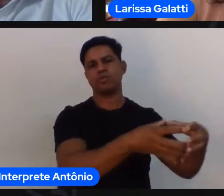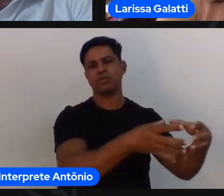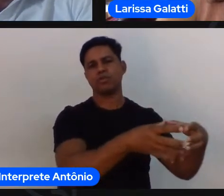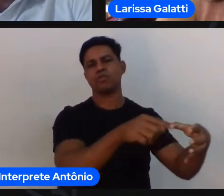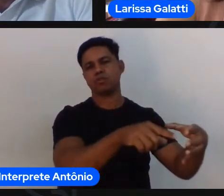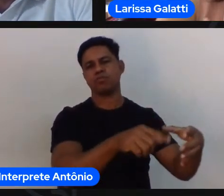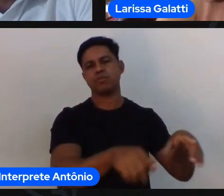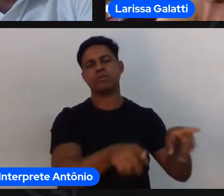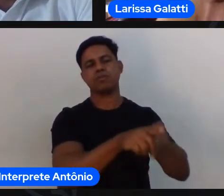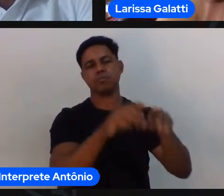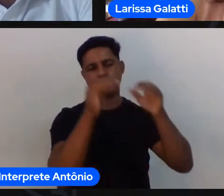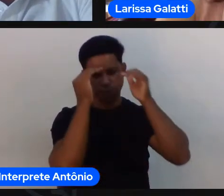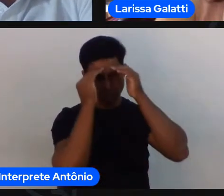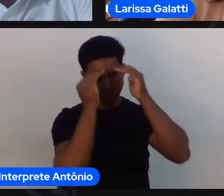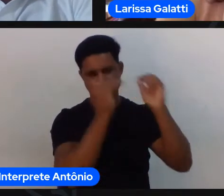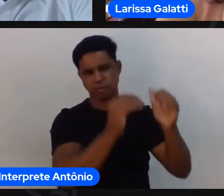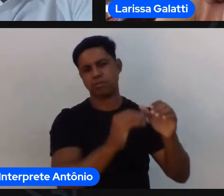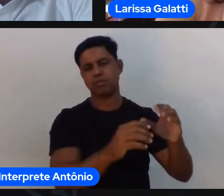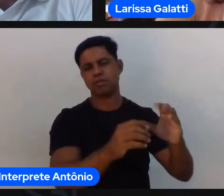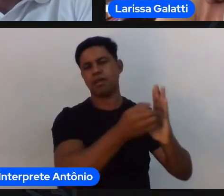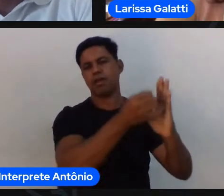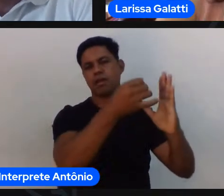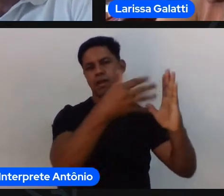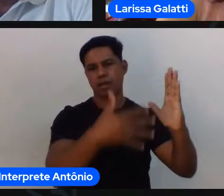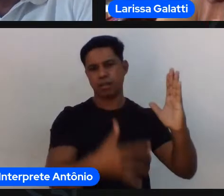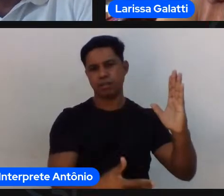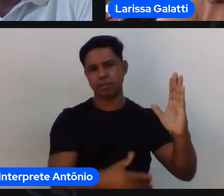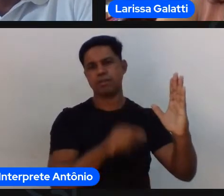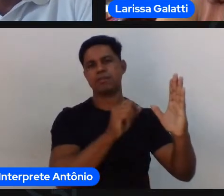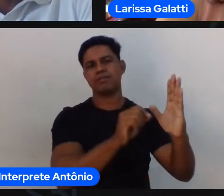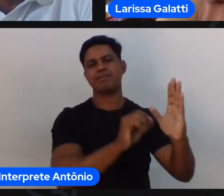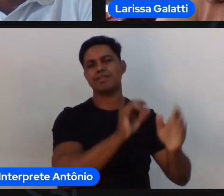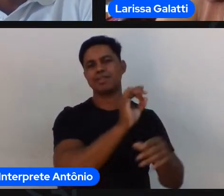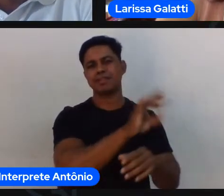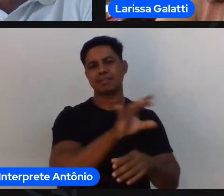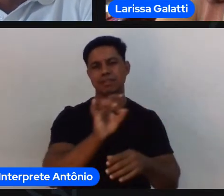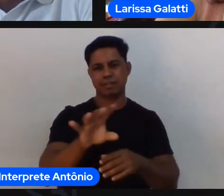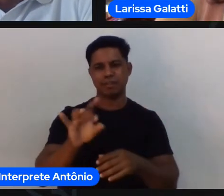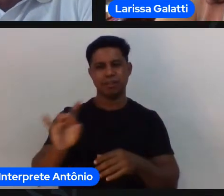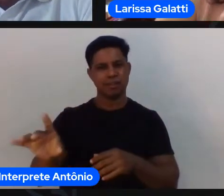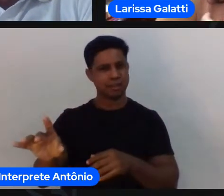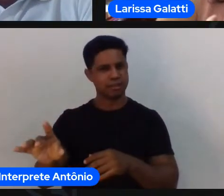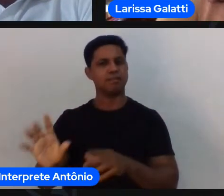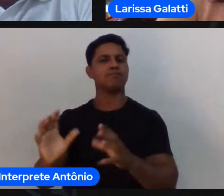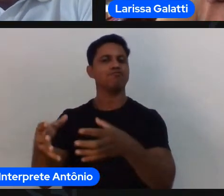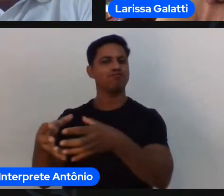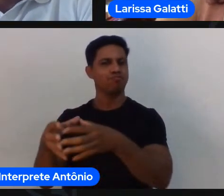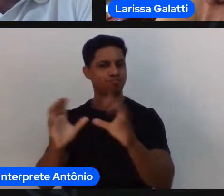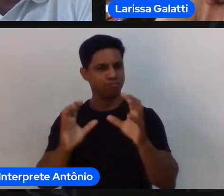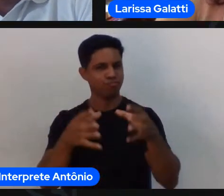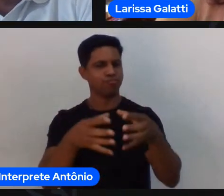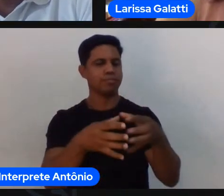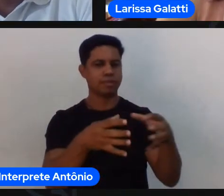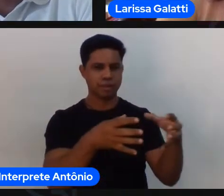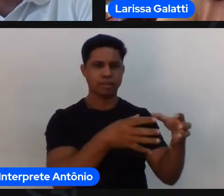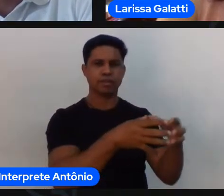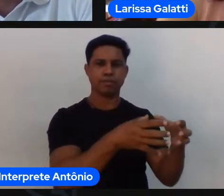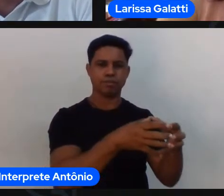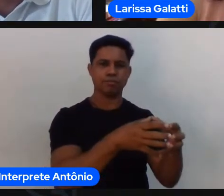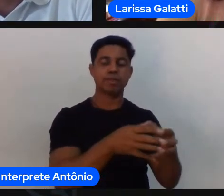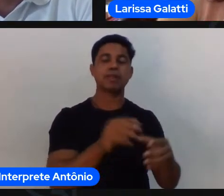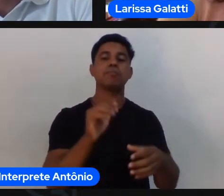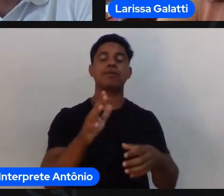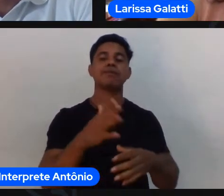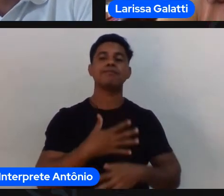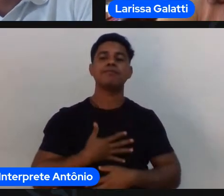modalidade e principalmente antes de tudo gerar uma experiência divertida prazerosa e que faça a pessoa querer voltar